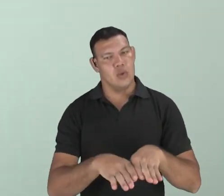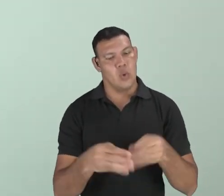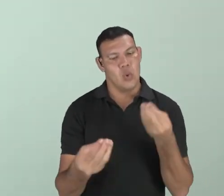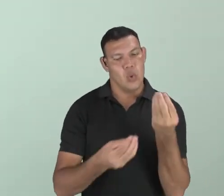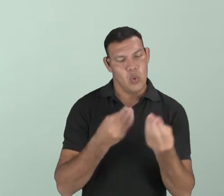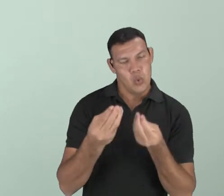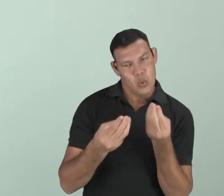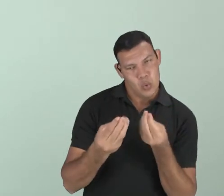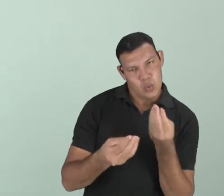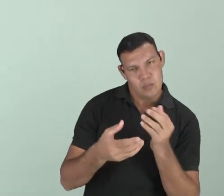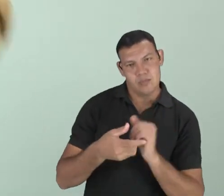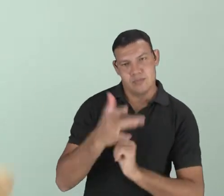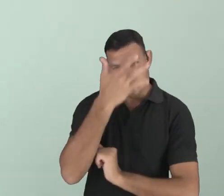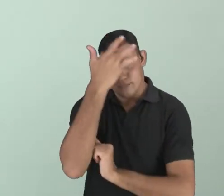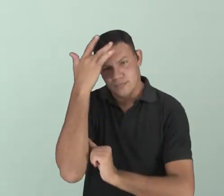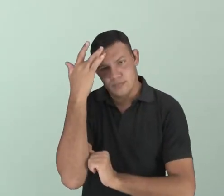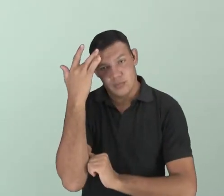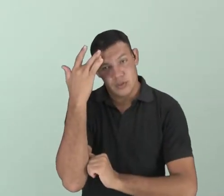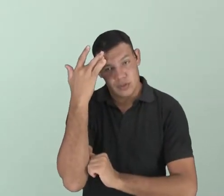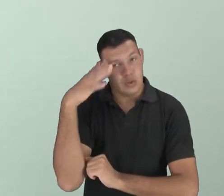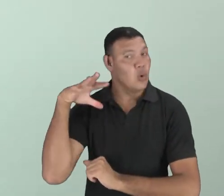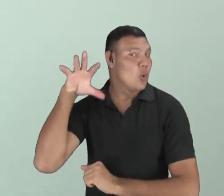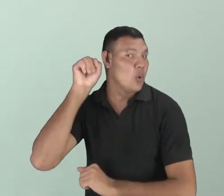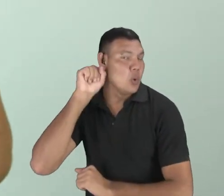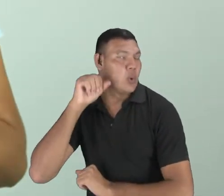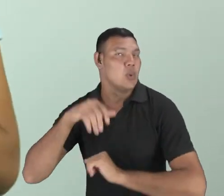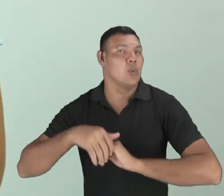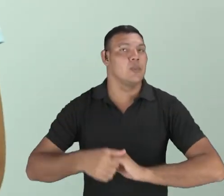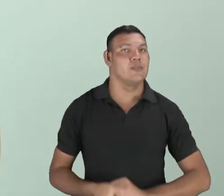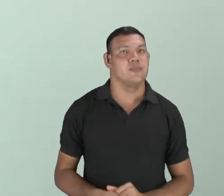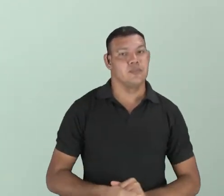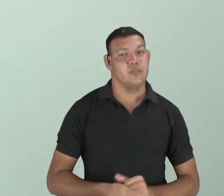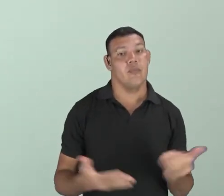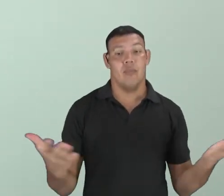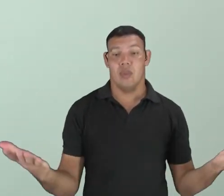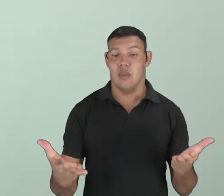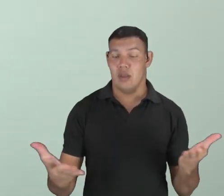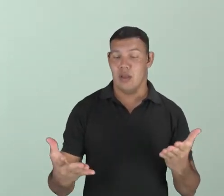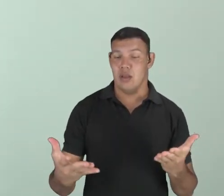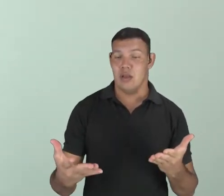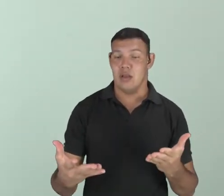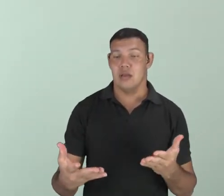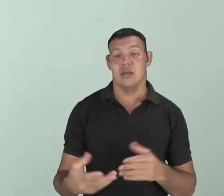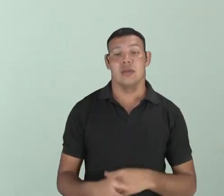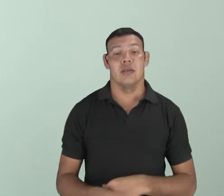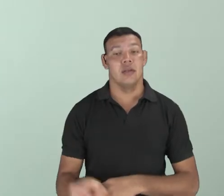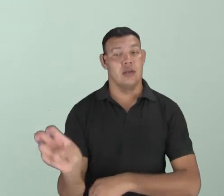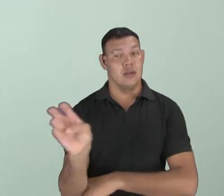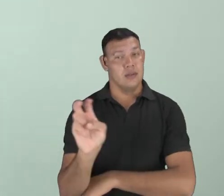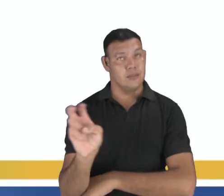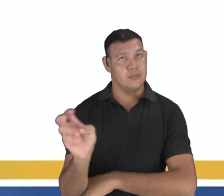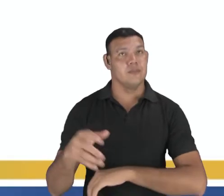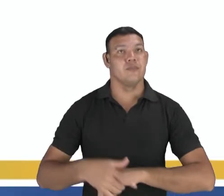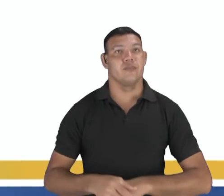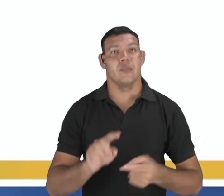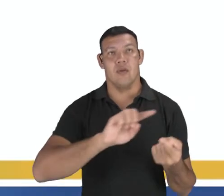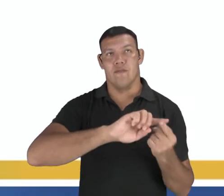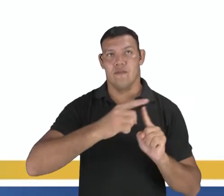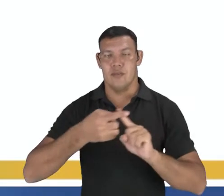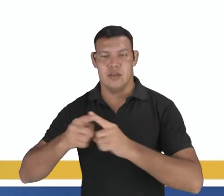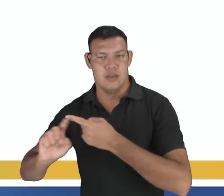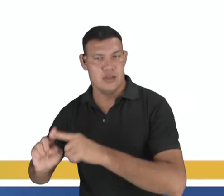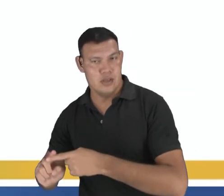com as pessoas, para com quem está ouvindo. A nossa próxima variação é a variação de amésica.